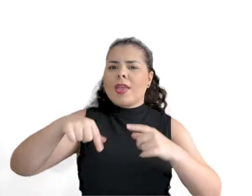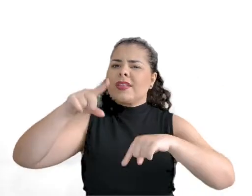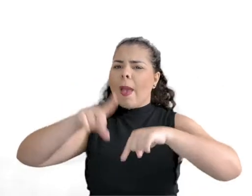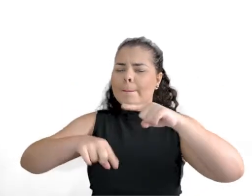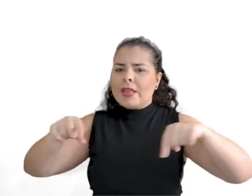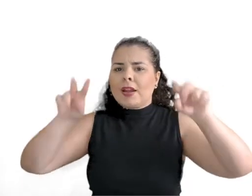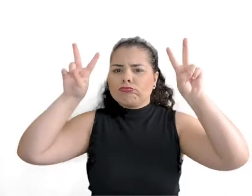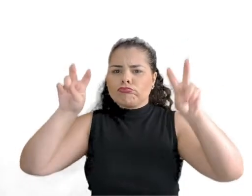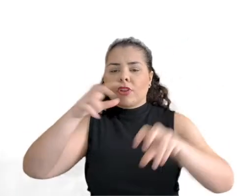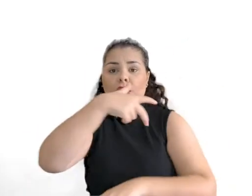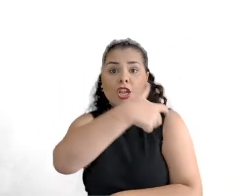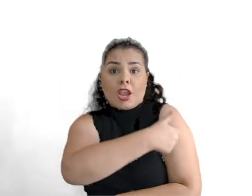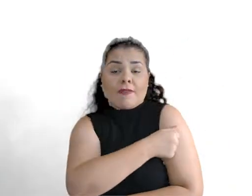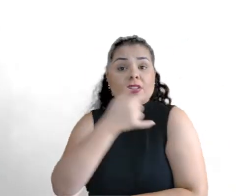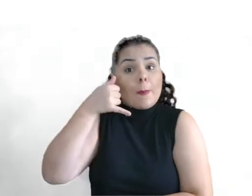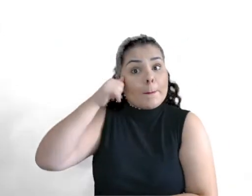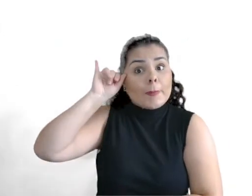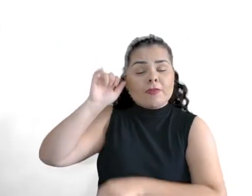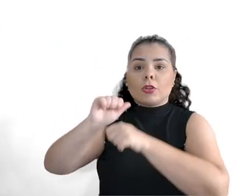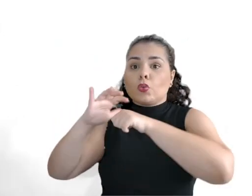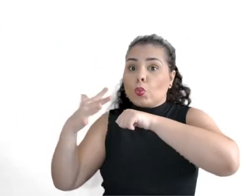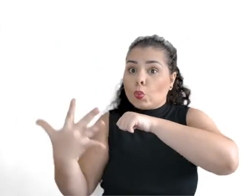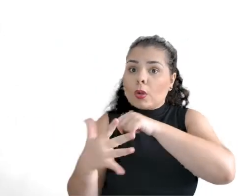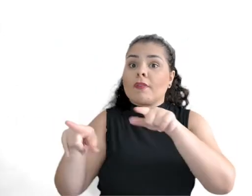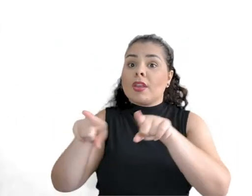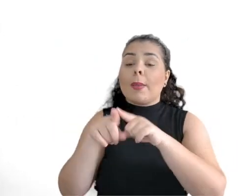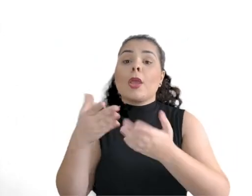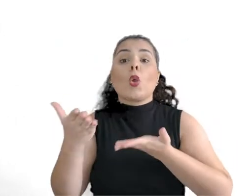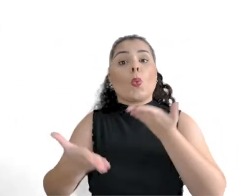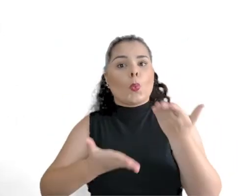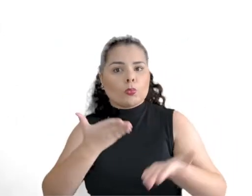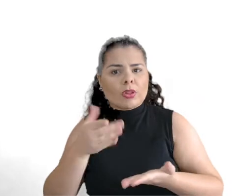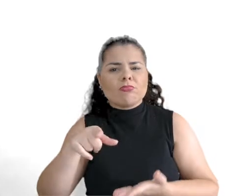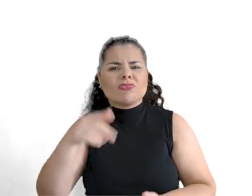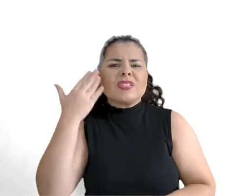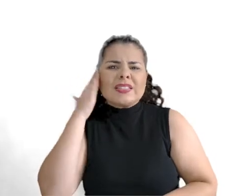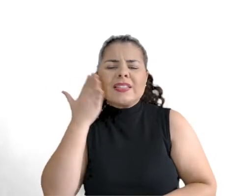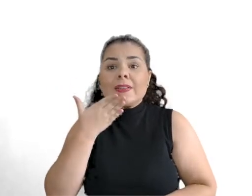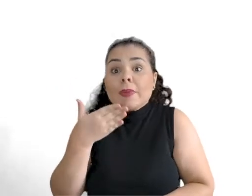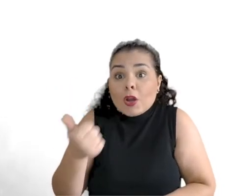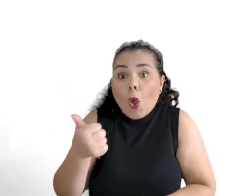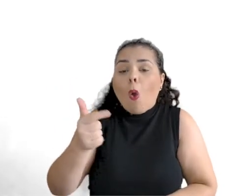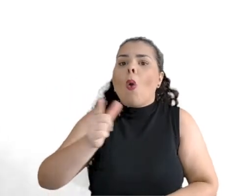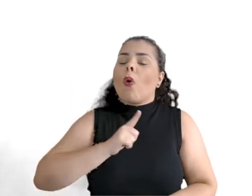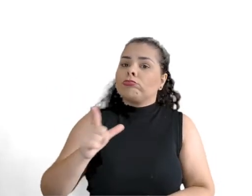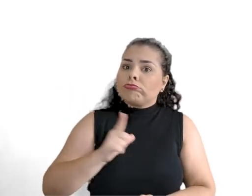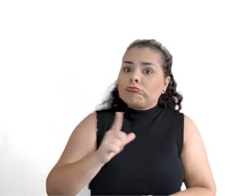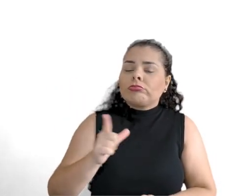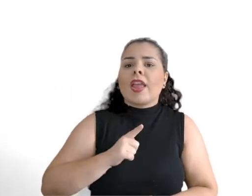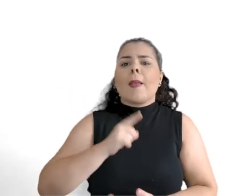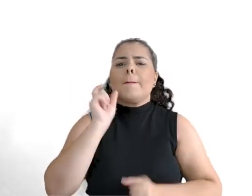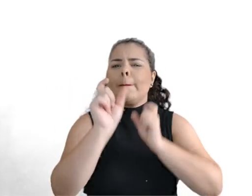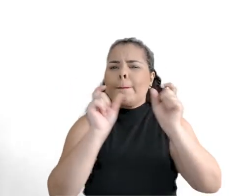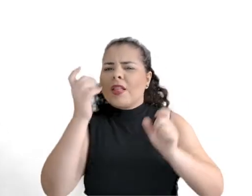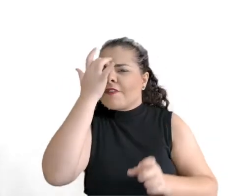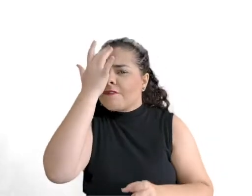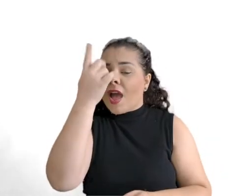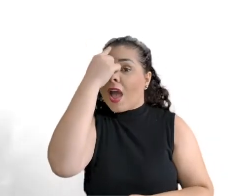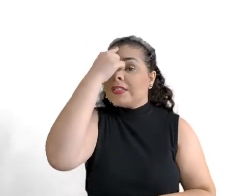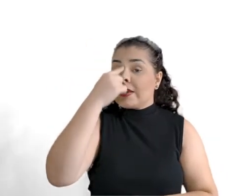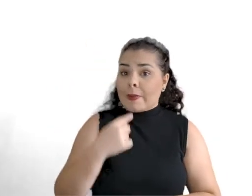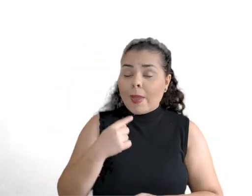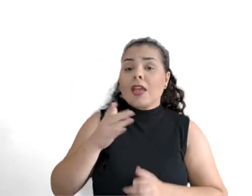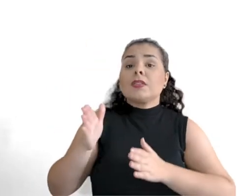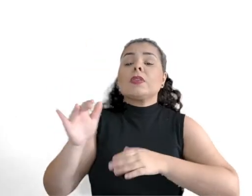é sobre a vacinação contra o novo coronavírus e que cuidados tomar depois de ser vacinado. Para que você entenda melhor o texto, usamos muitas imagens, palavras fáceis e recursos de